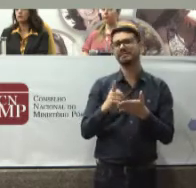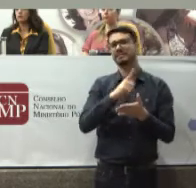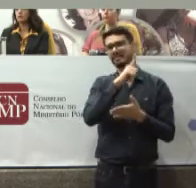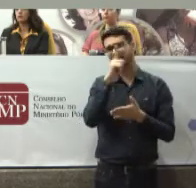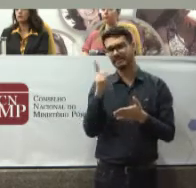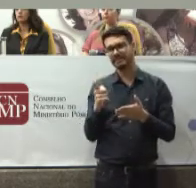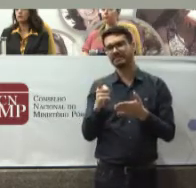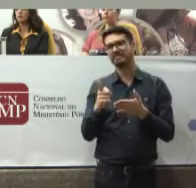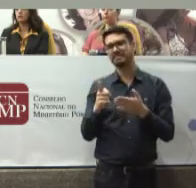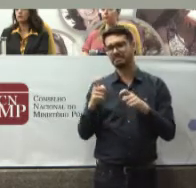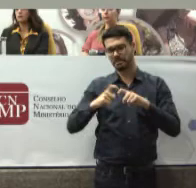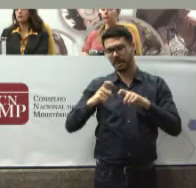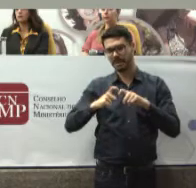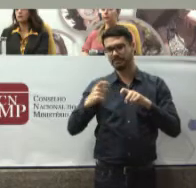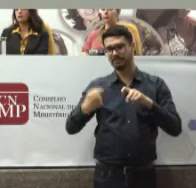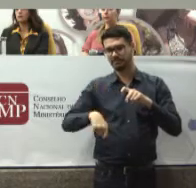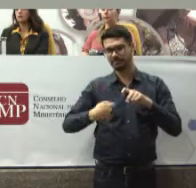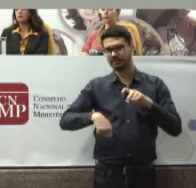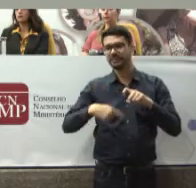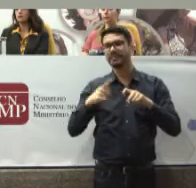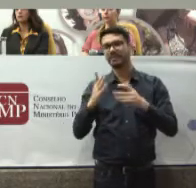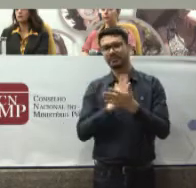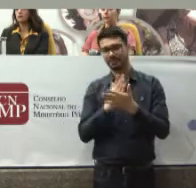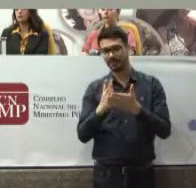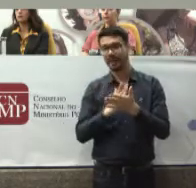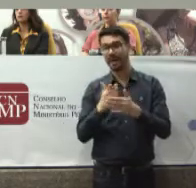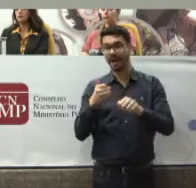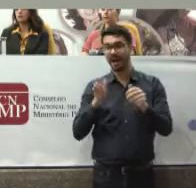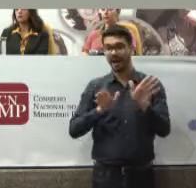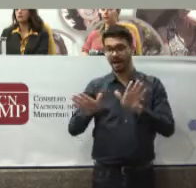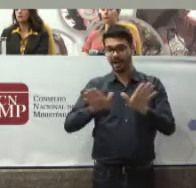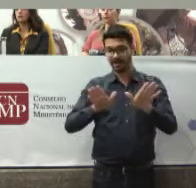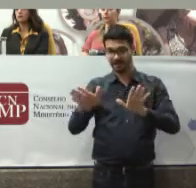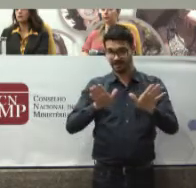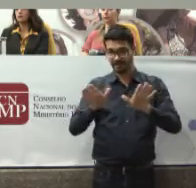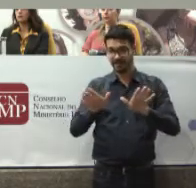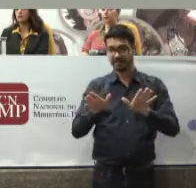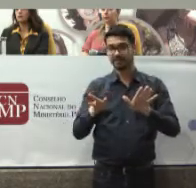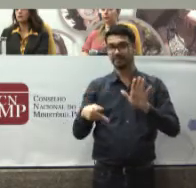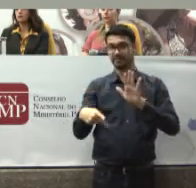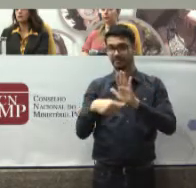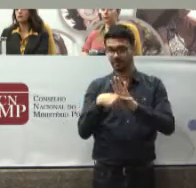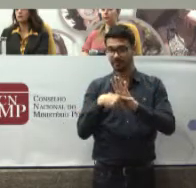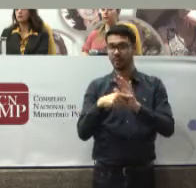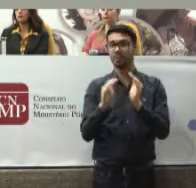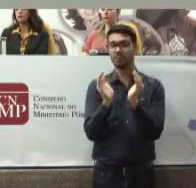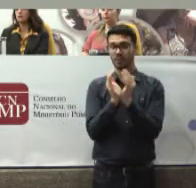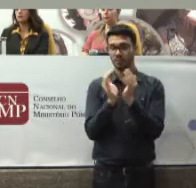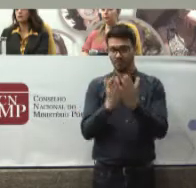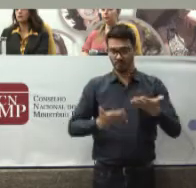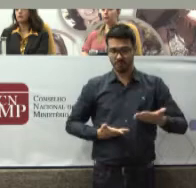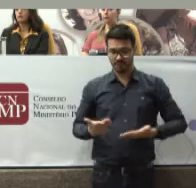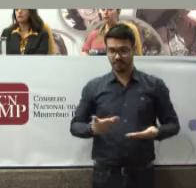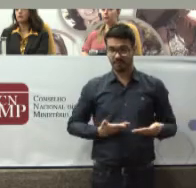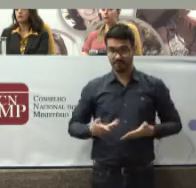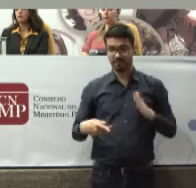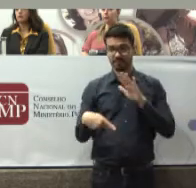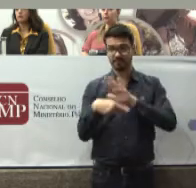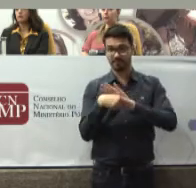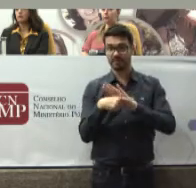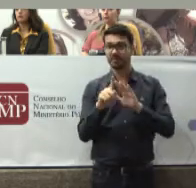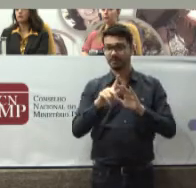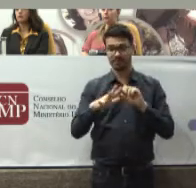complexidade Mas o acesso A estes grupos De serviços Não é